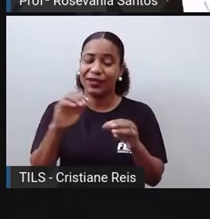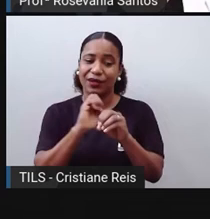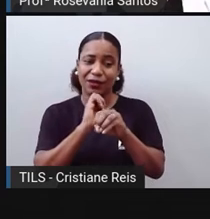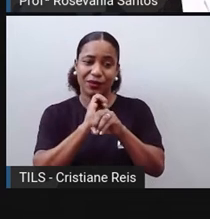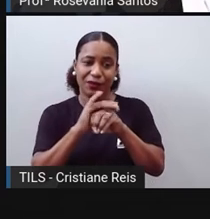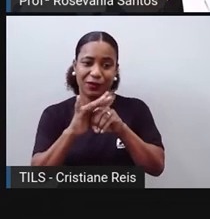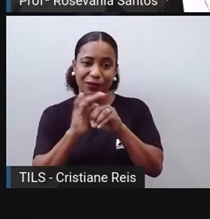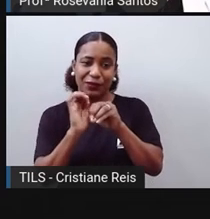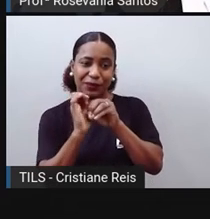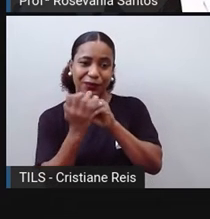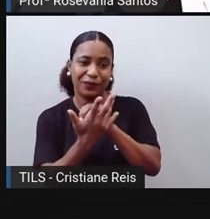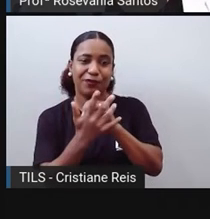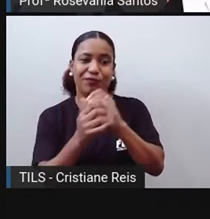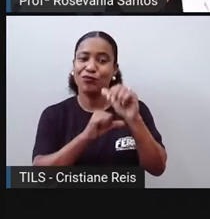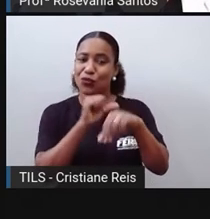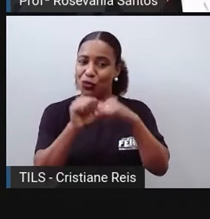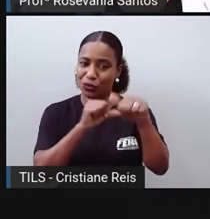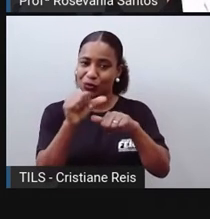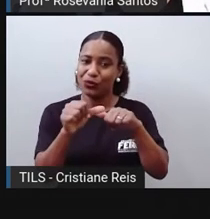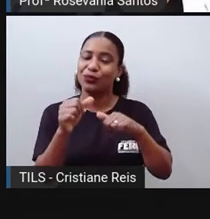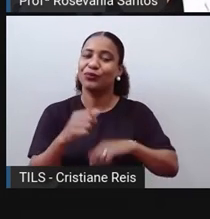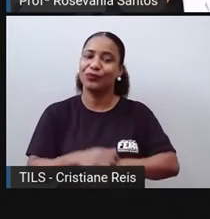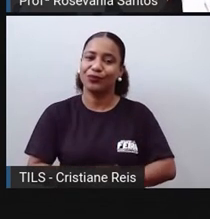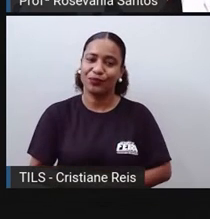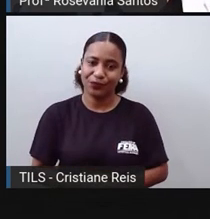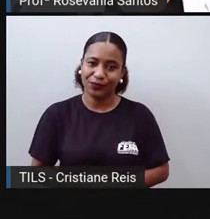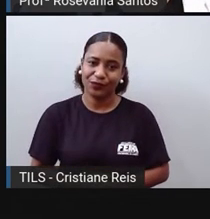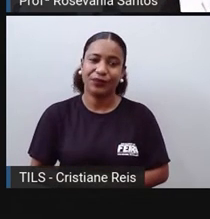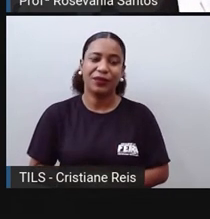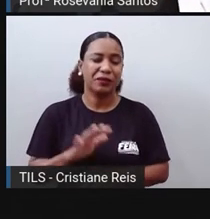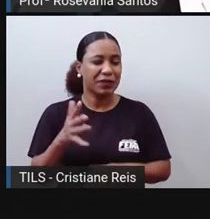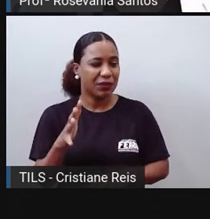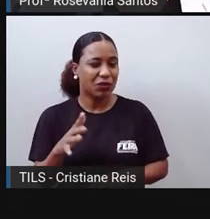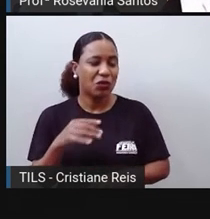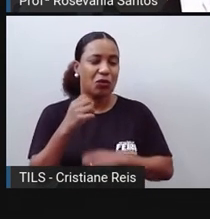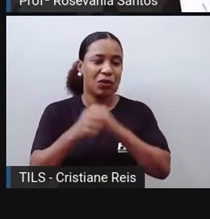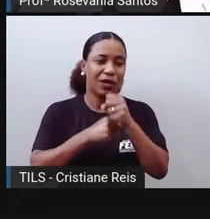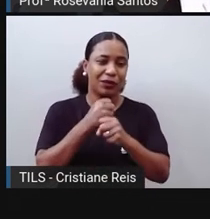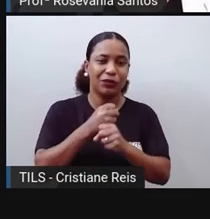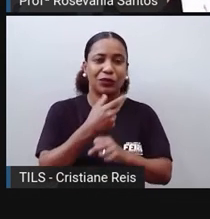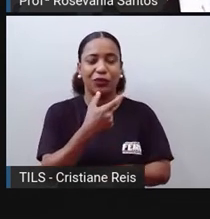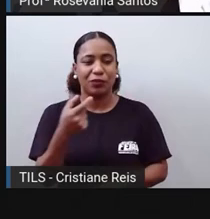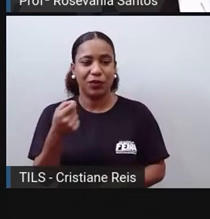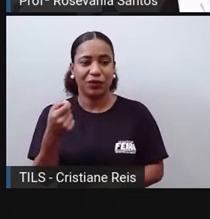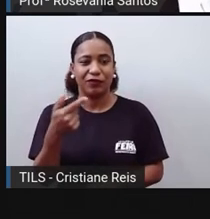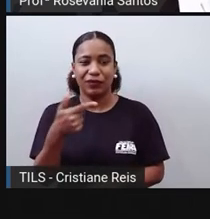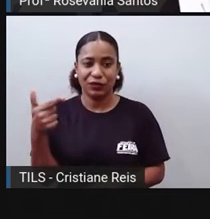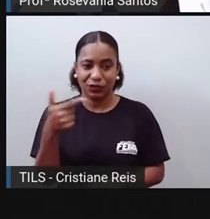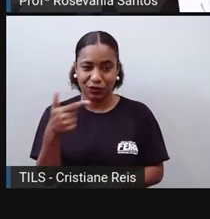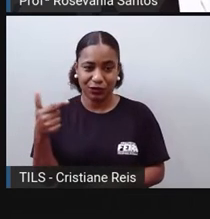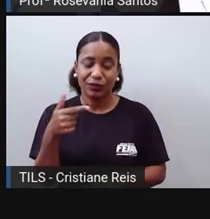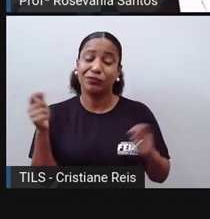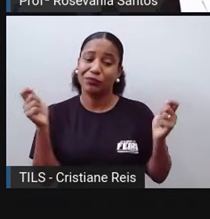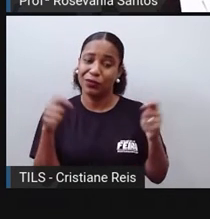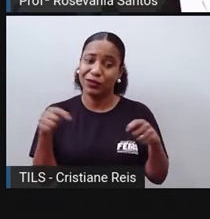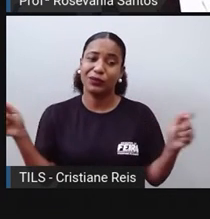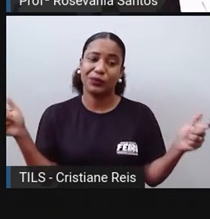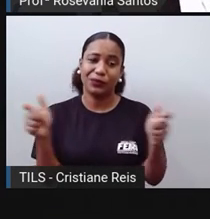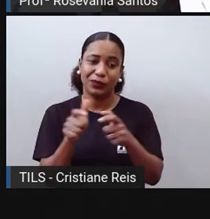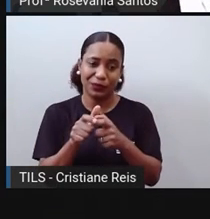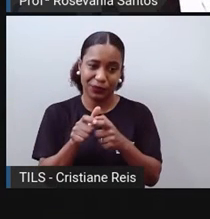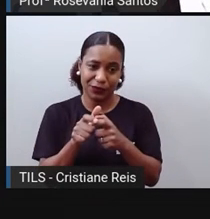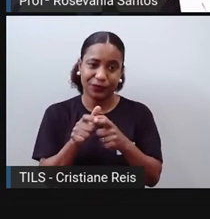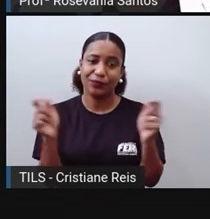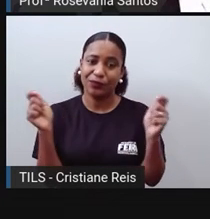prejudicados. Eu creio que daqui para 2022, por aí, a gente, né, tem uma regularização disso. Mas os